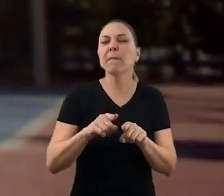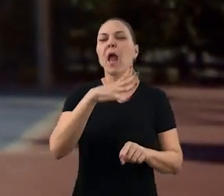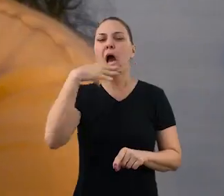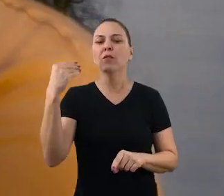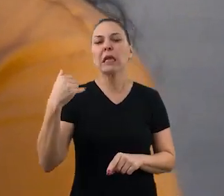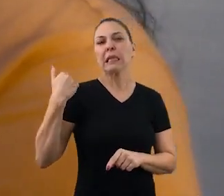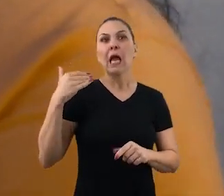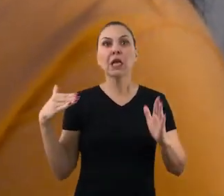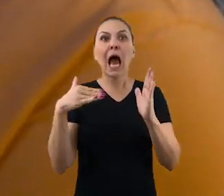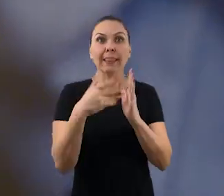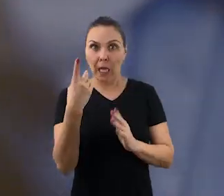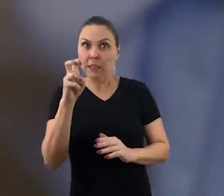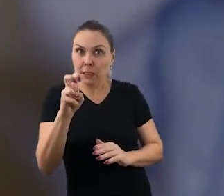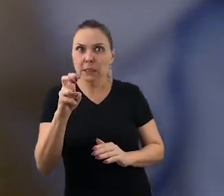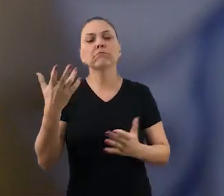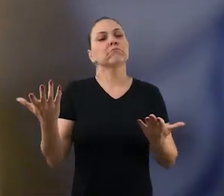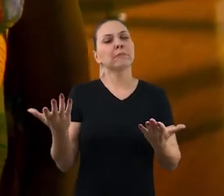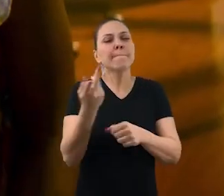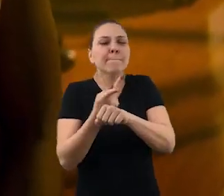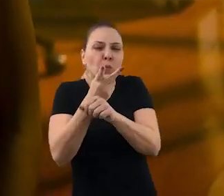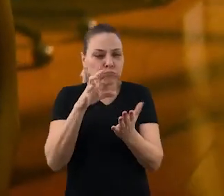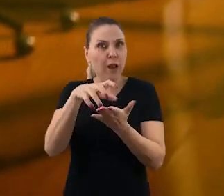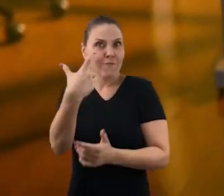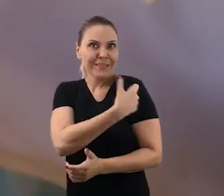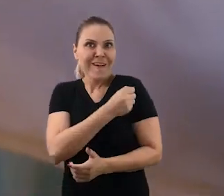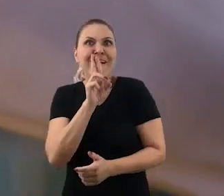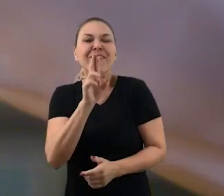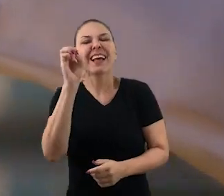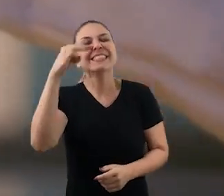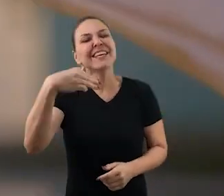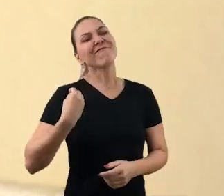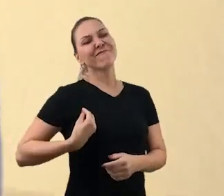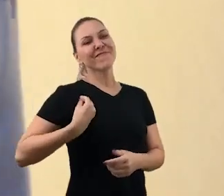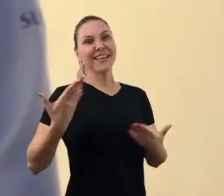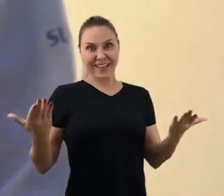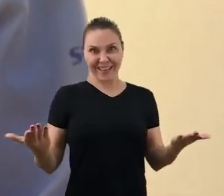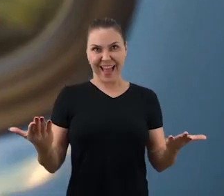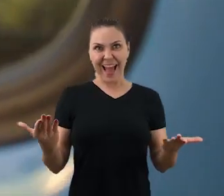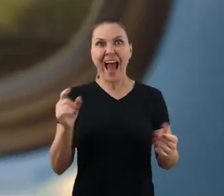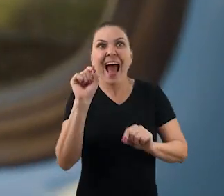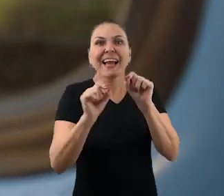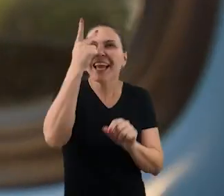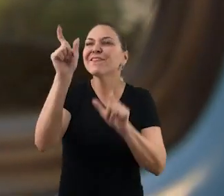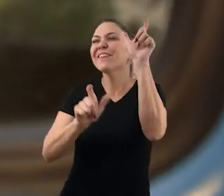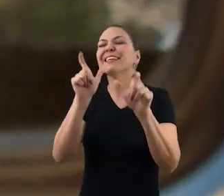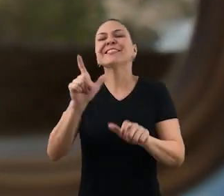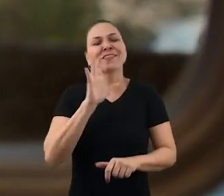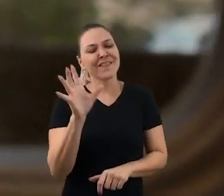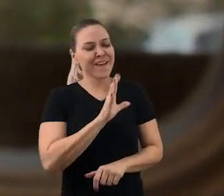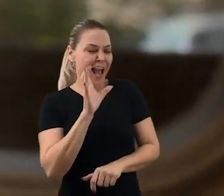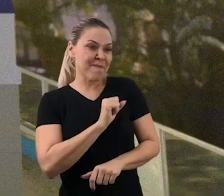menores de 15 anos. Procure um posto de vacinação e diga sim à vida. Quem ama